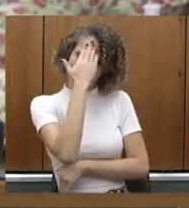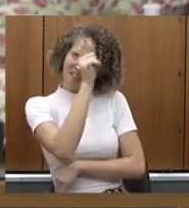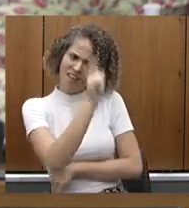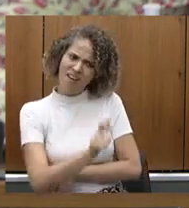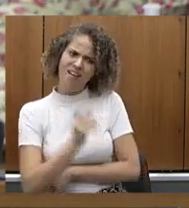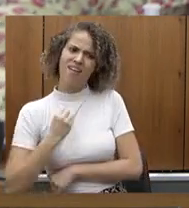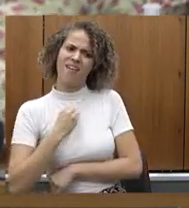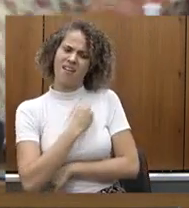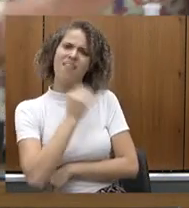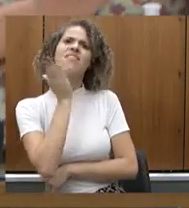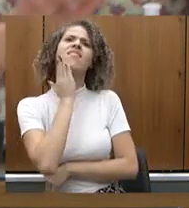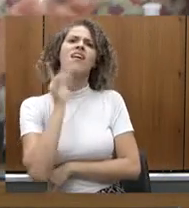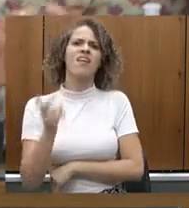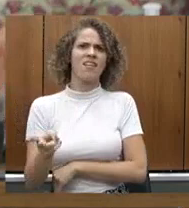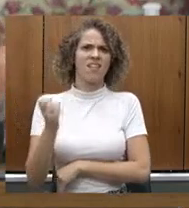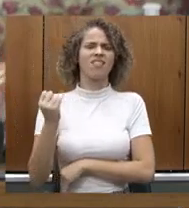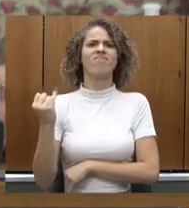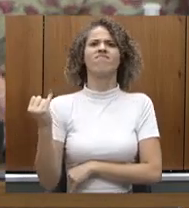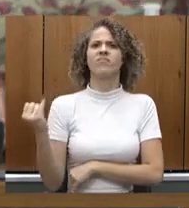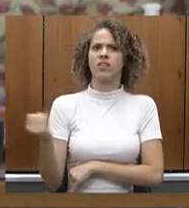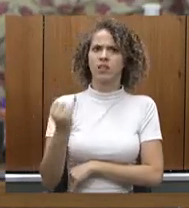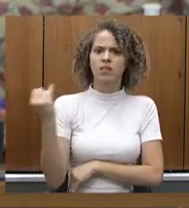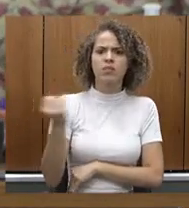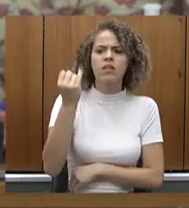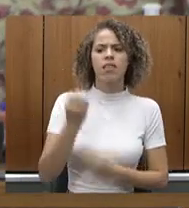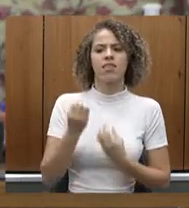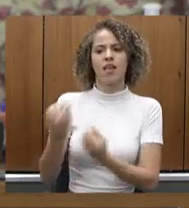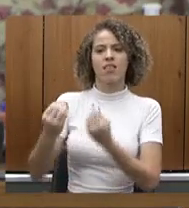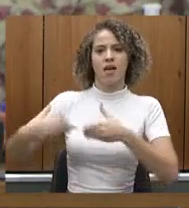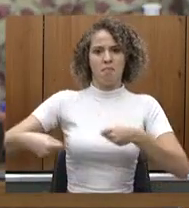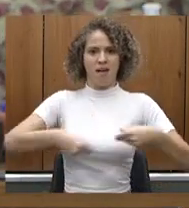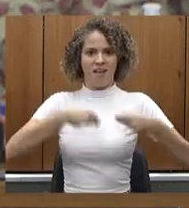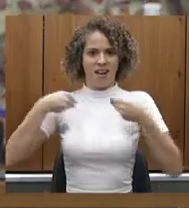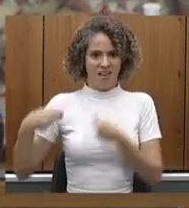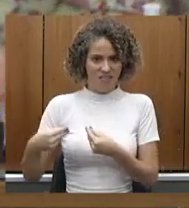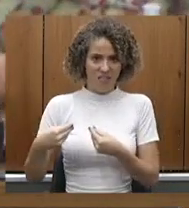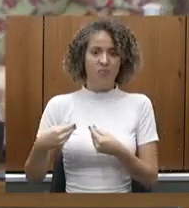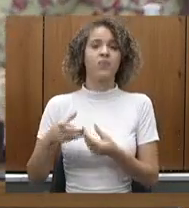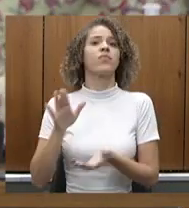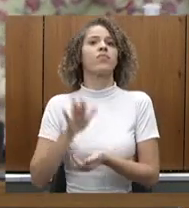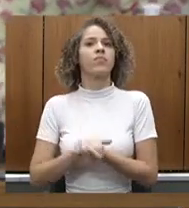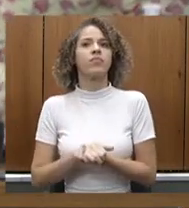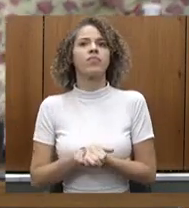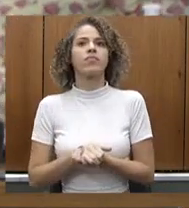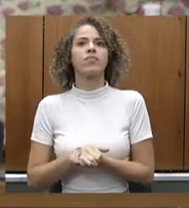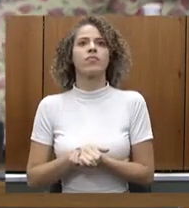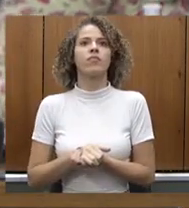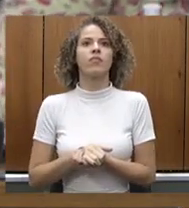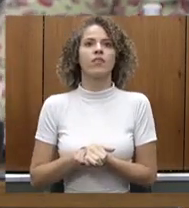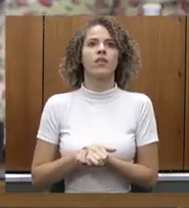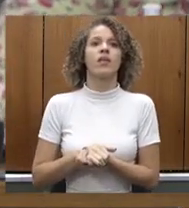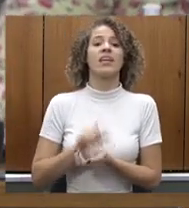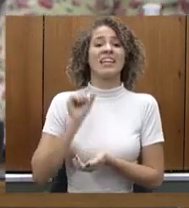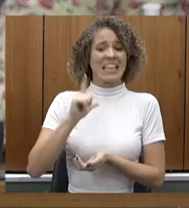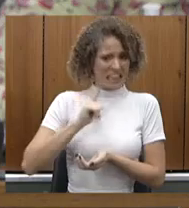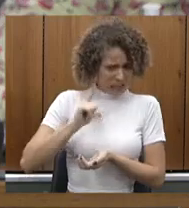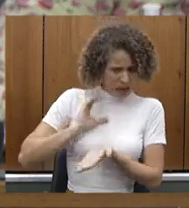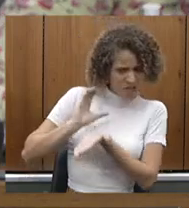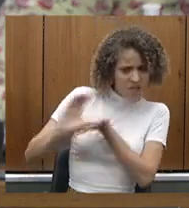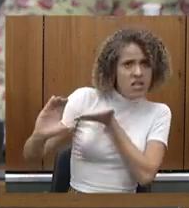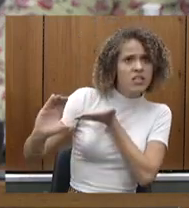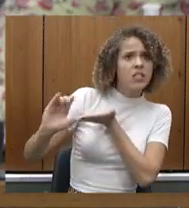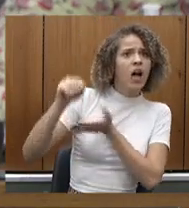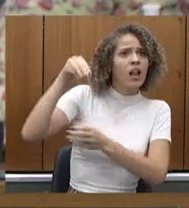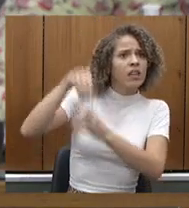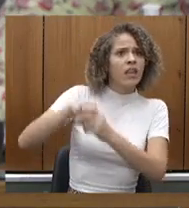importância da gente estar executando esses exames e se hoje existe algum financiamento do